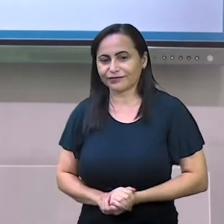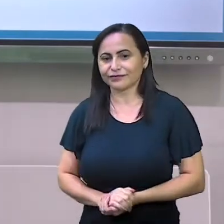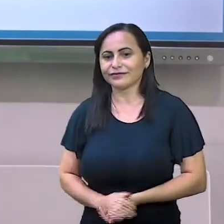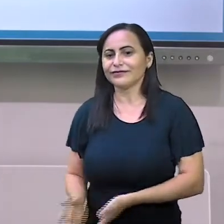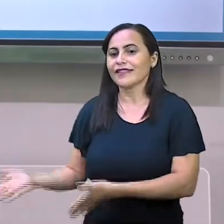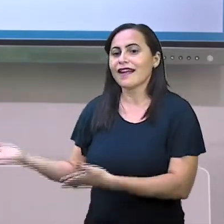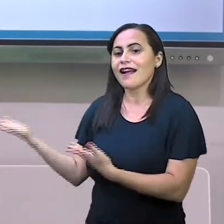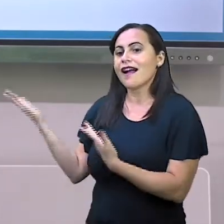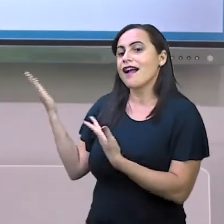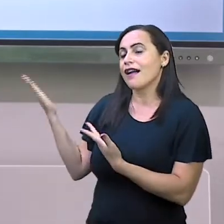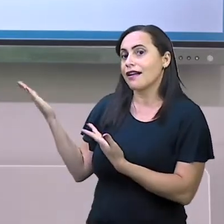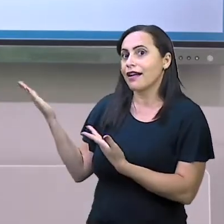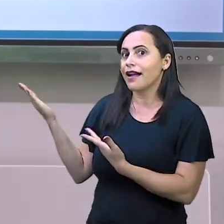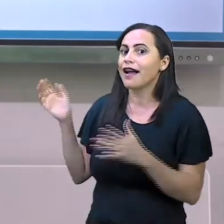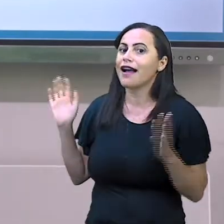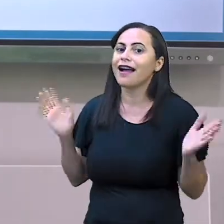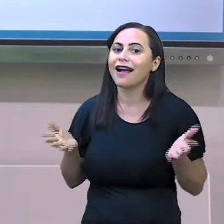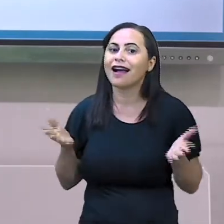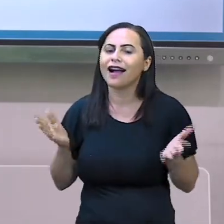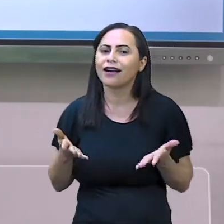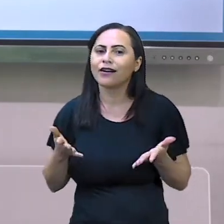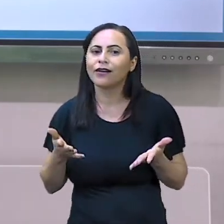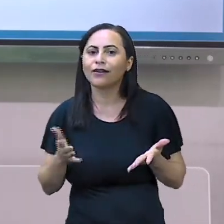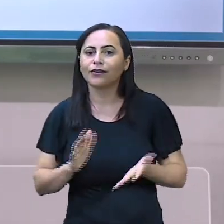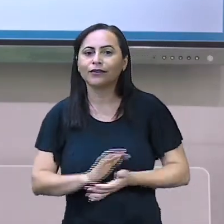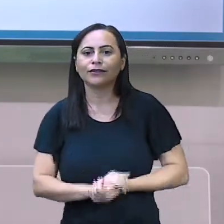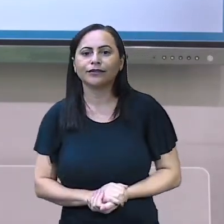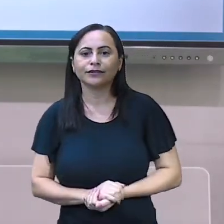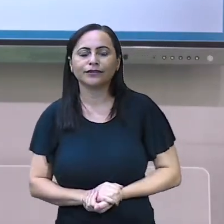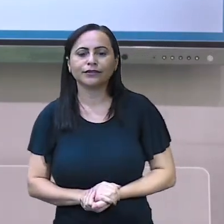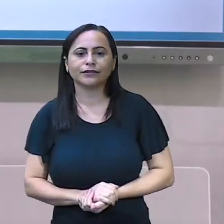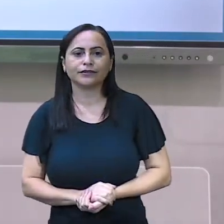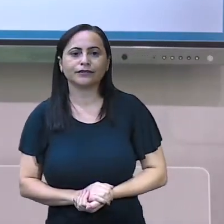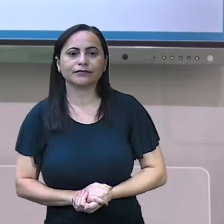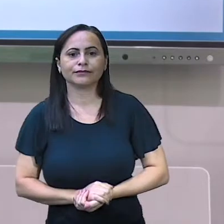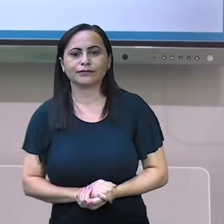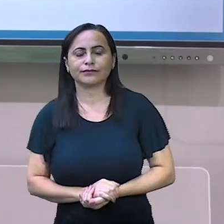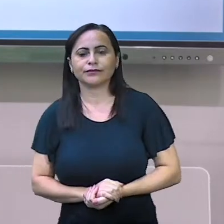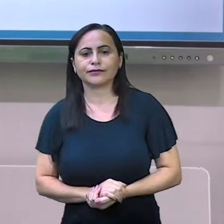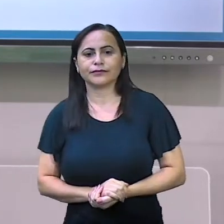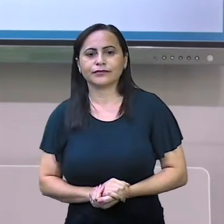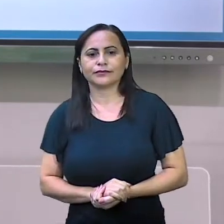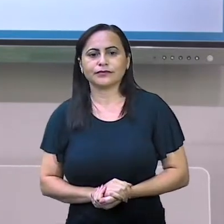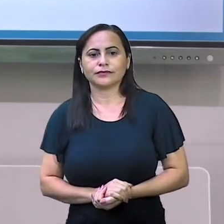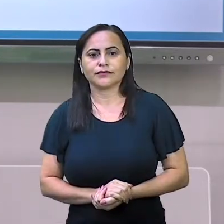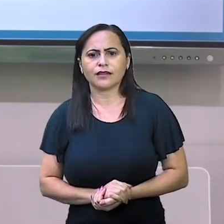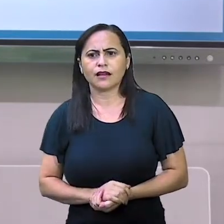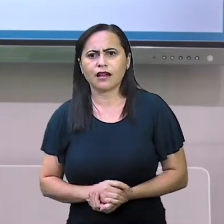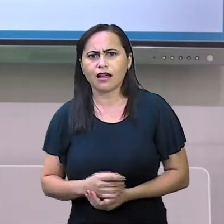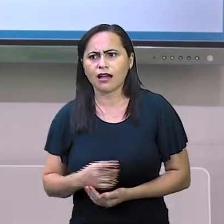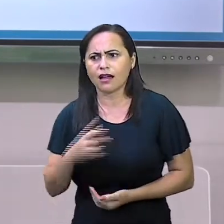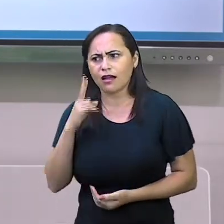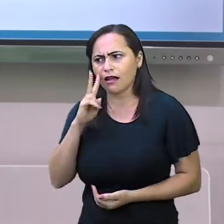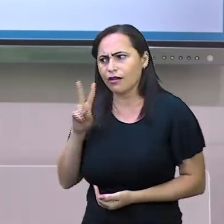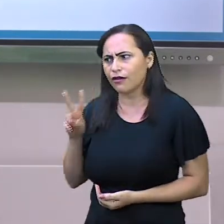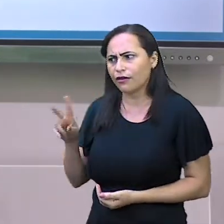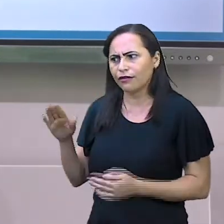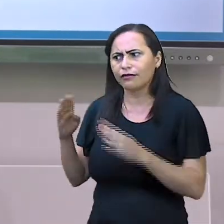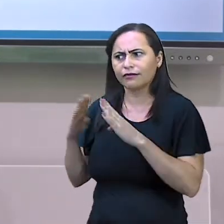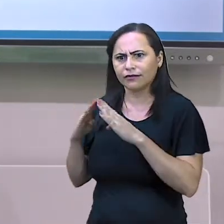E agora, está acabando, professora Luciene. Tem uma casa ali, uma casa aqui.